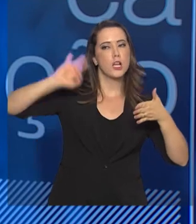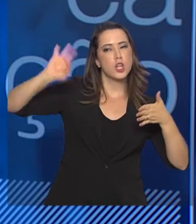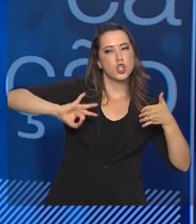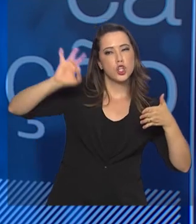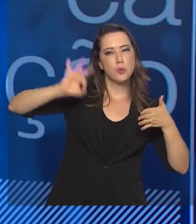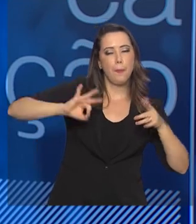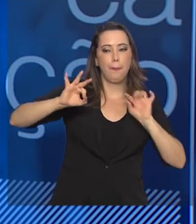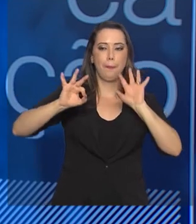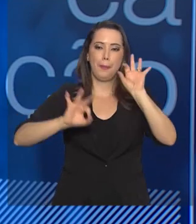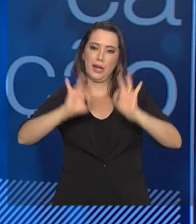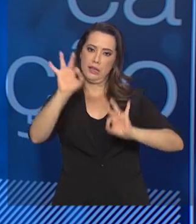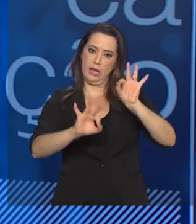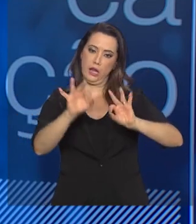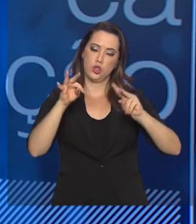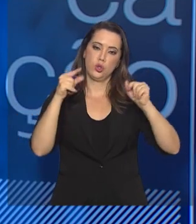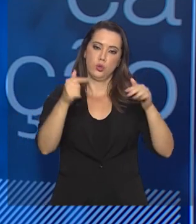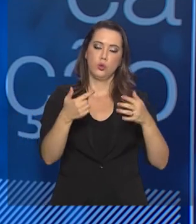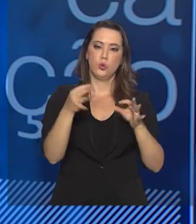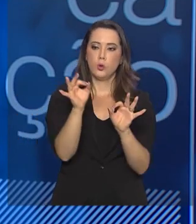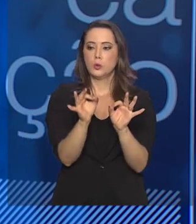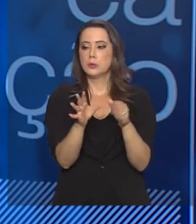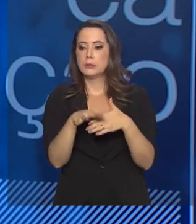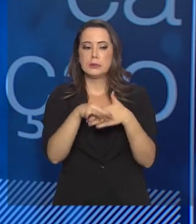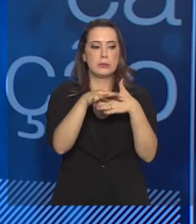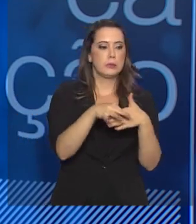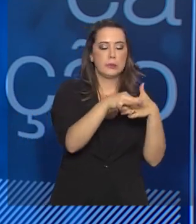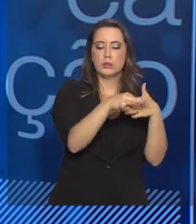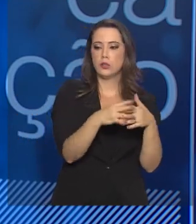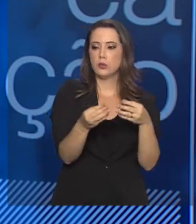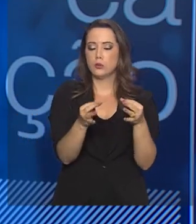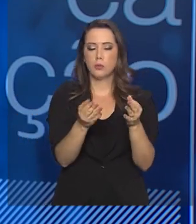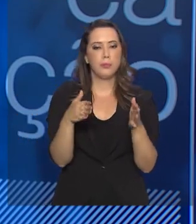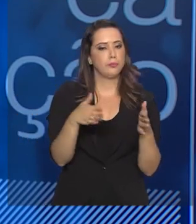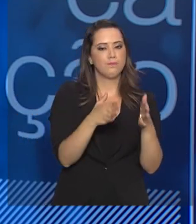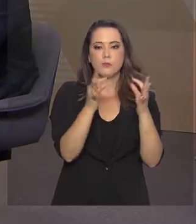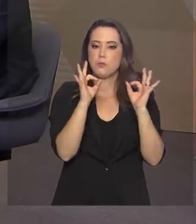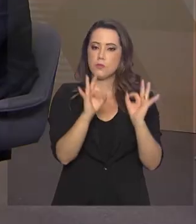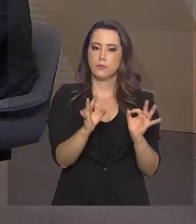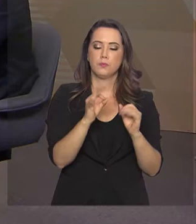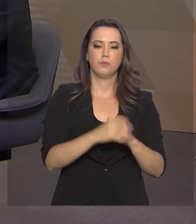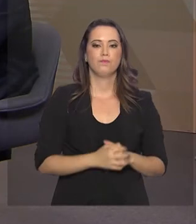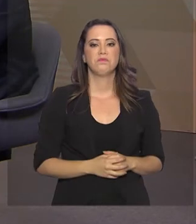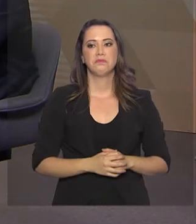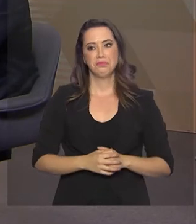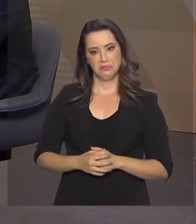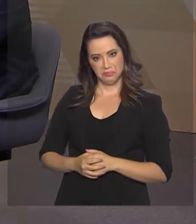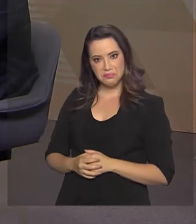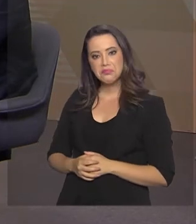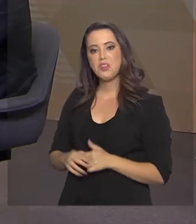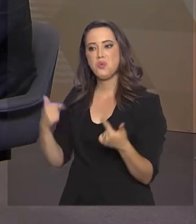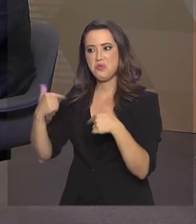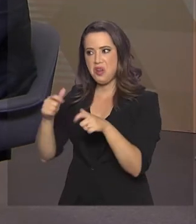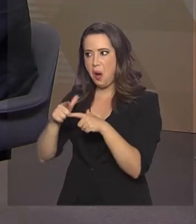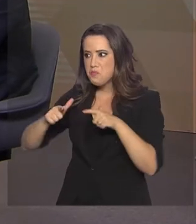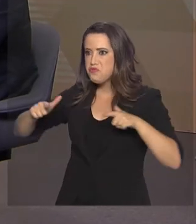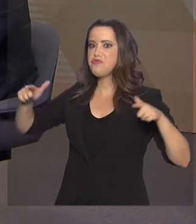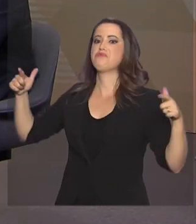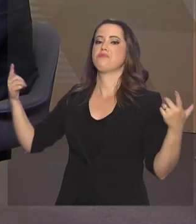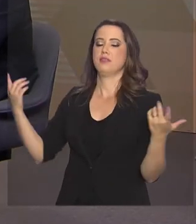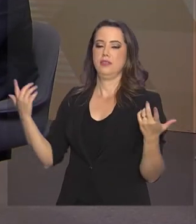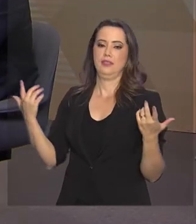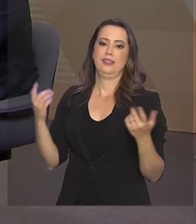o exame e faz toda essa coordenação para que o exame corra tranquilamente. Realmente uma mega-operação, Exatamente.